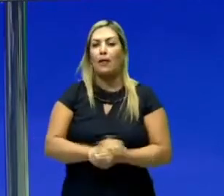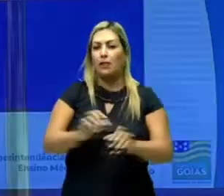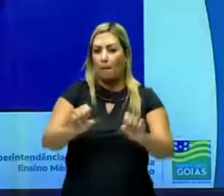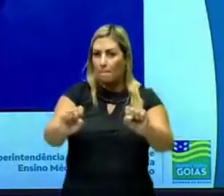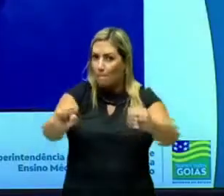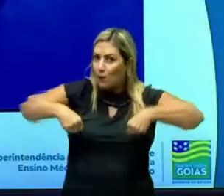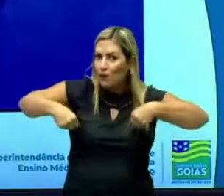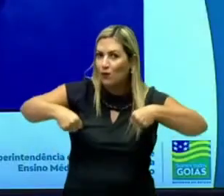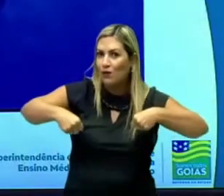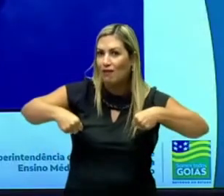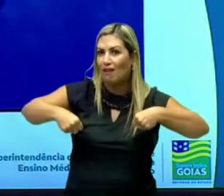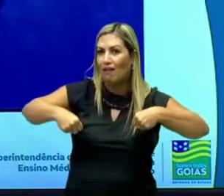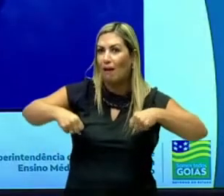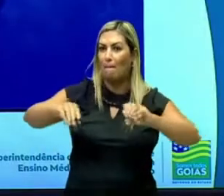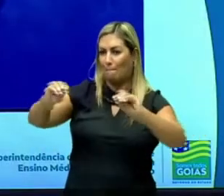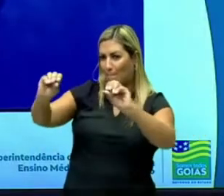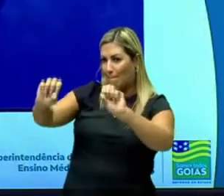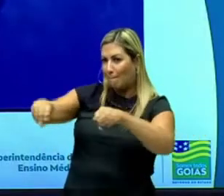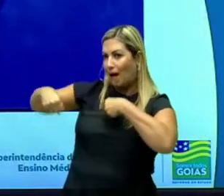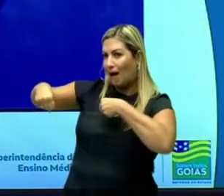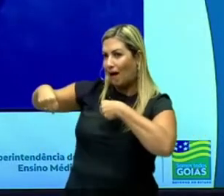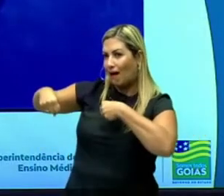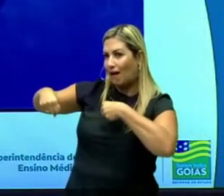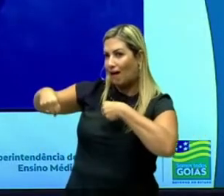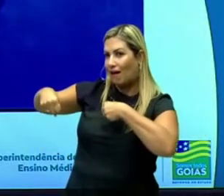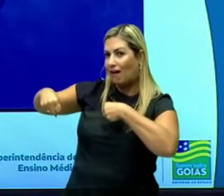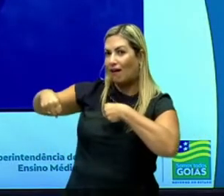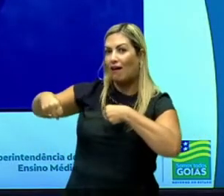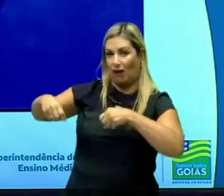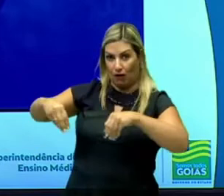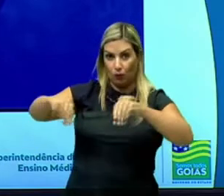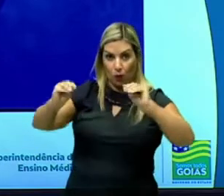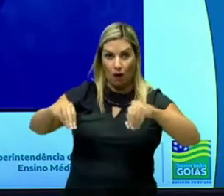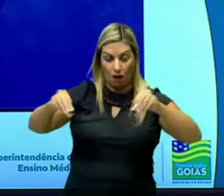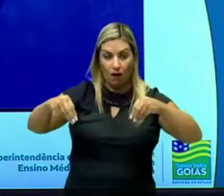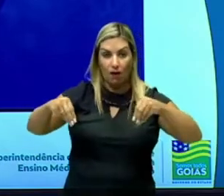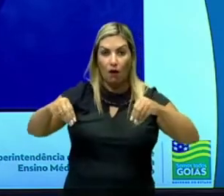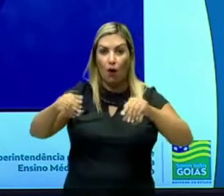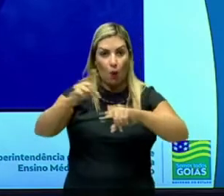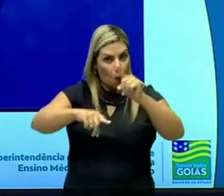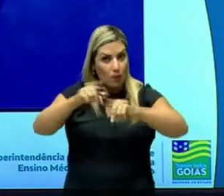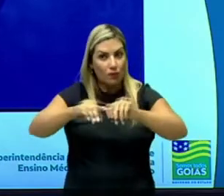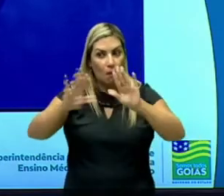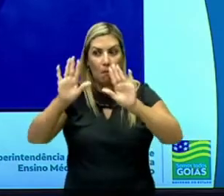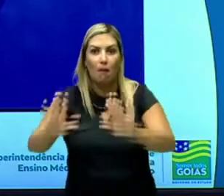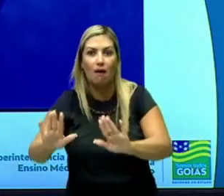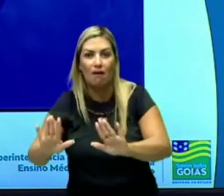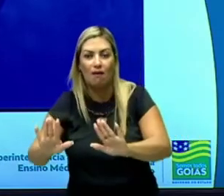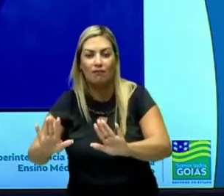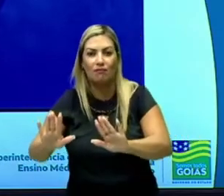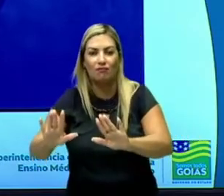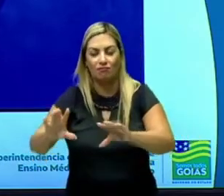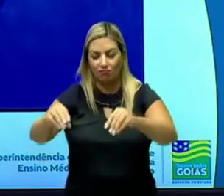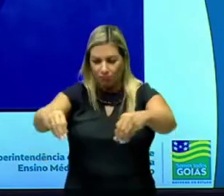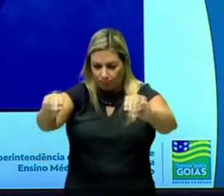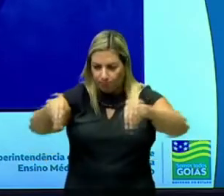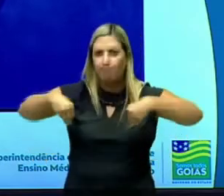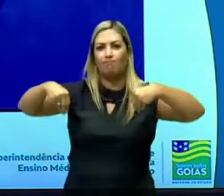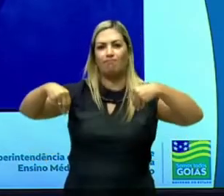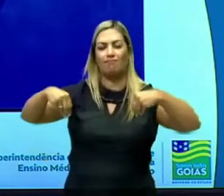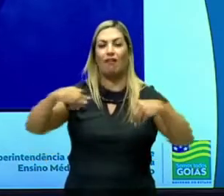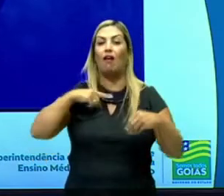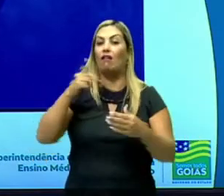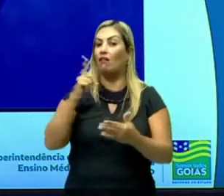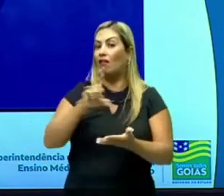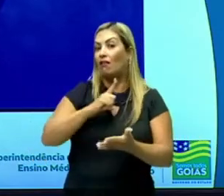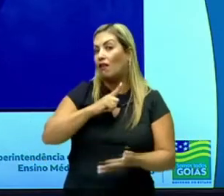puxa essa toalha, o que vai acontecer? Os objetos vão ficar parados aqui. E aí, o que você